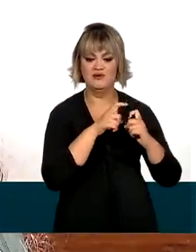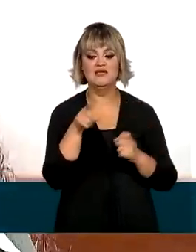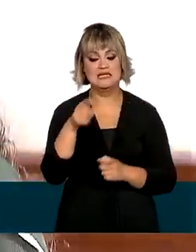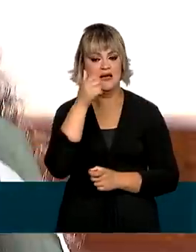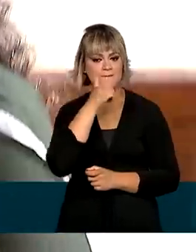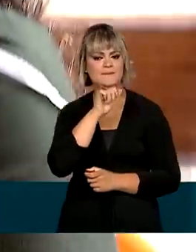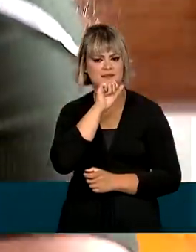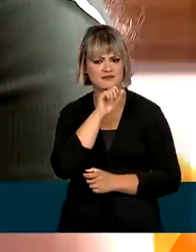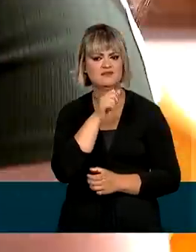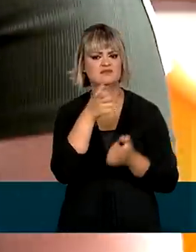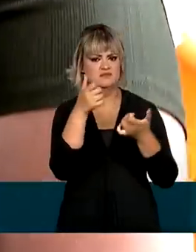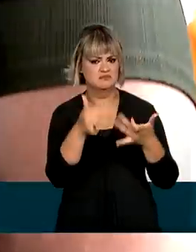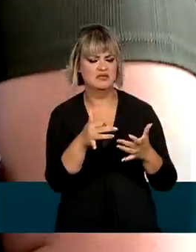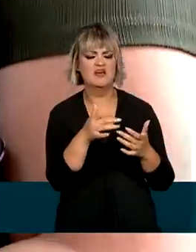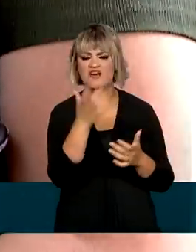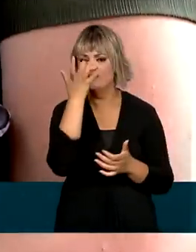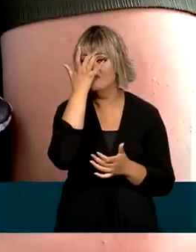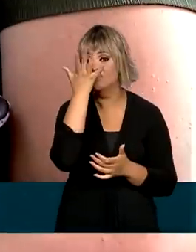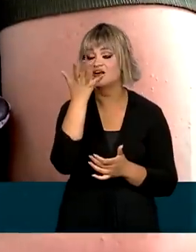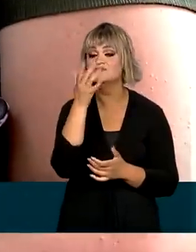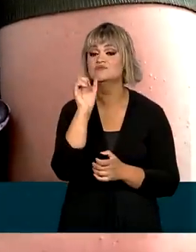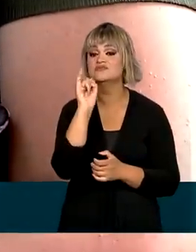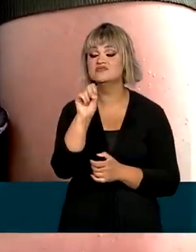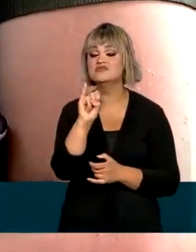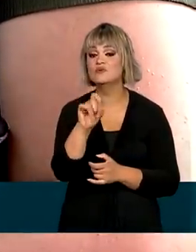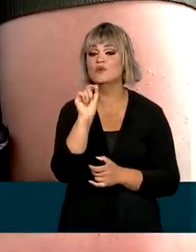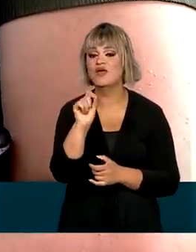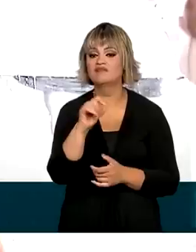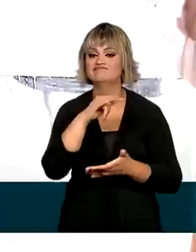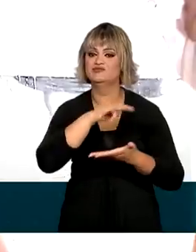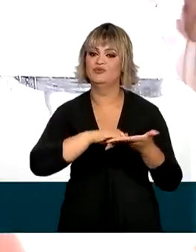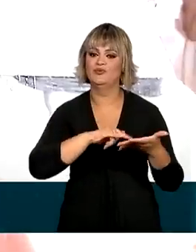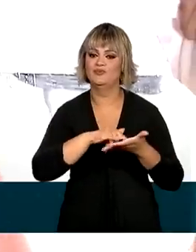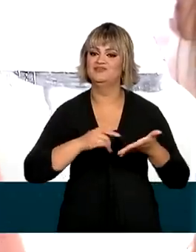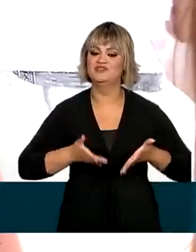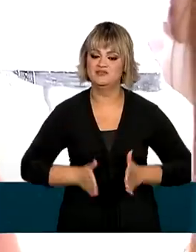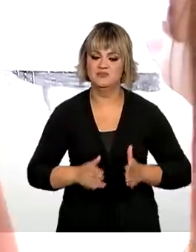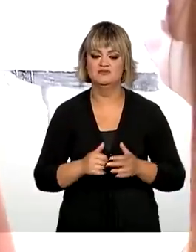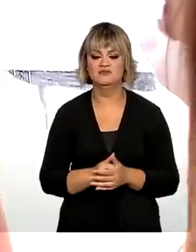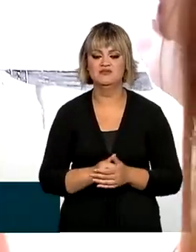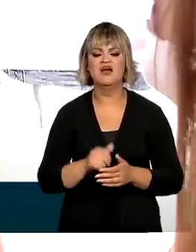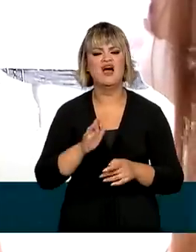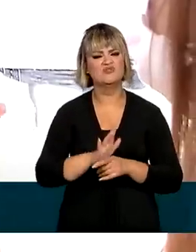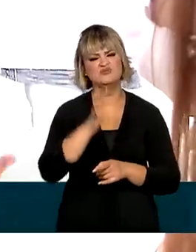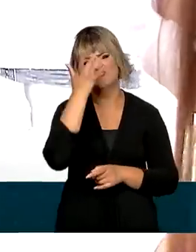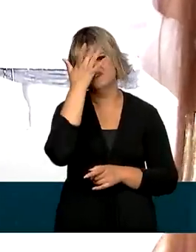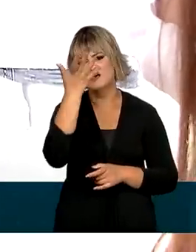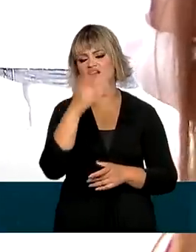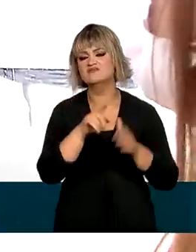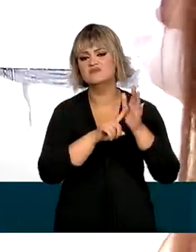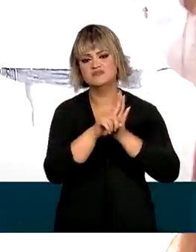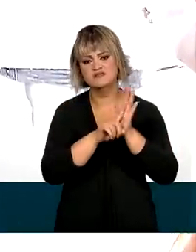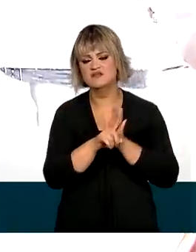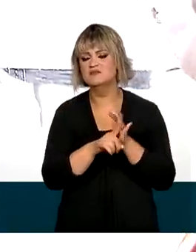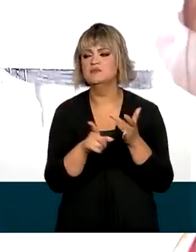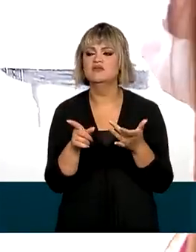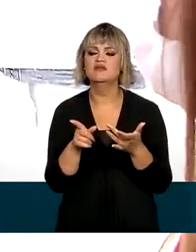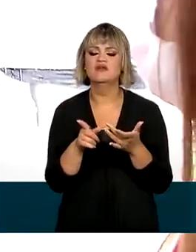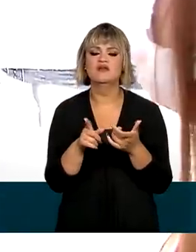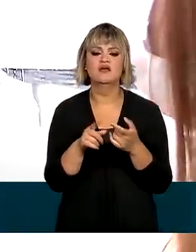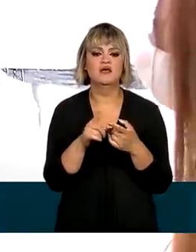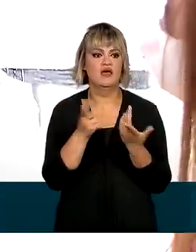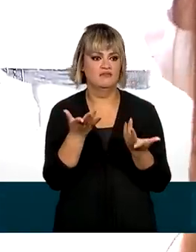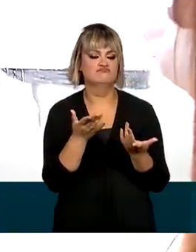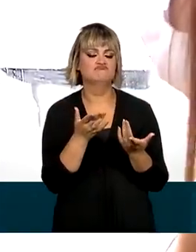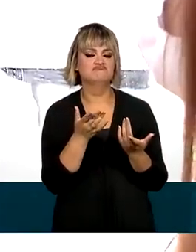garante que tudo fica mais fácil com o documento em mãos. Facilita bastante até para fazer os exames, para ter